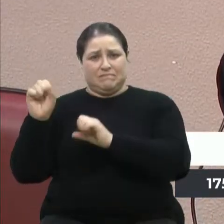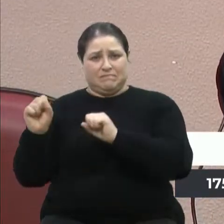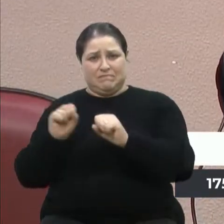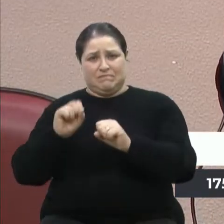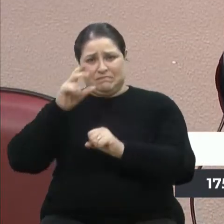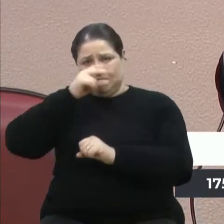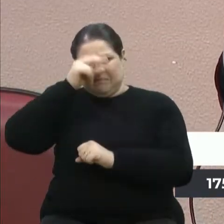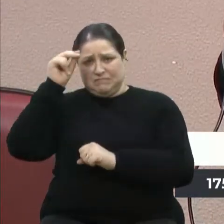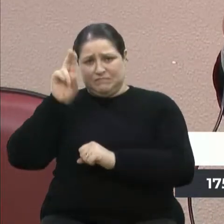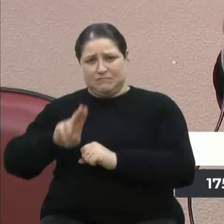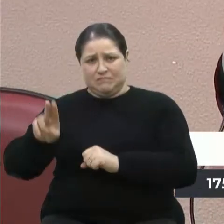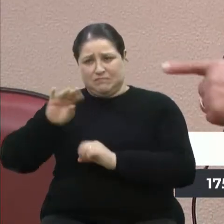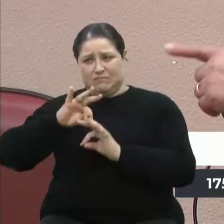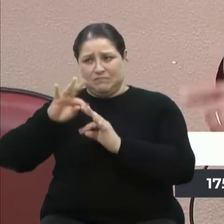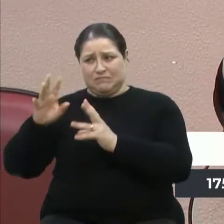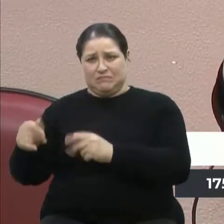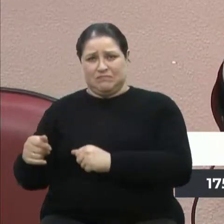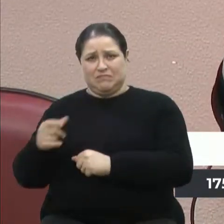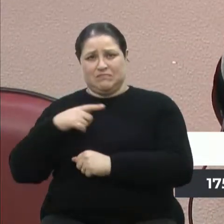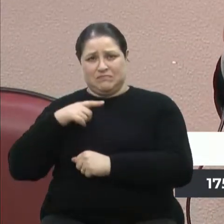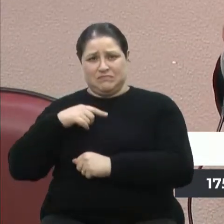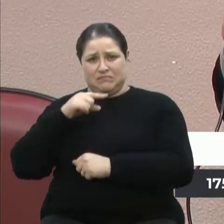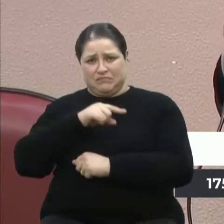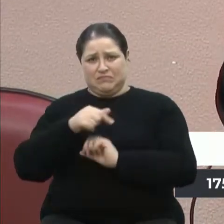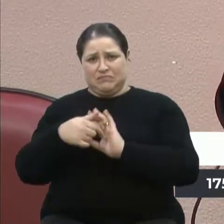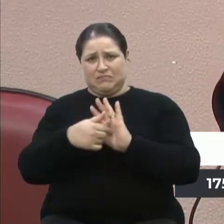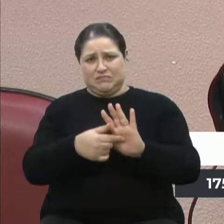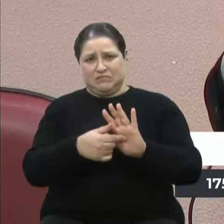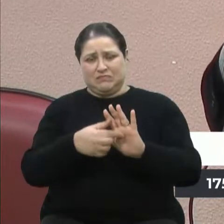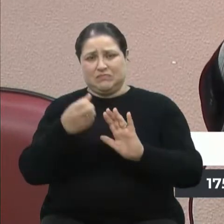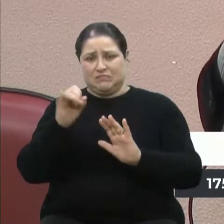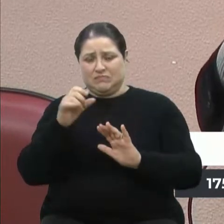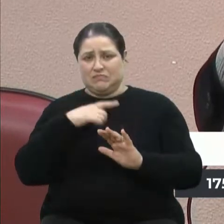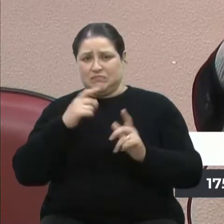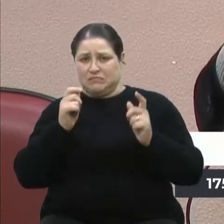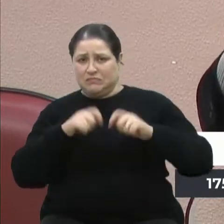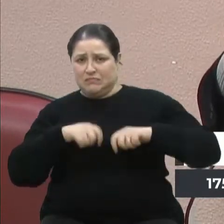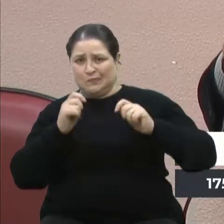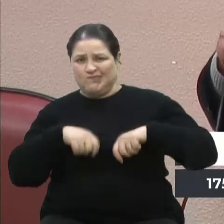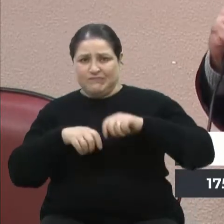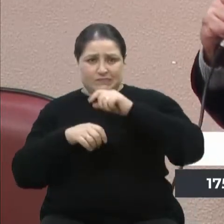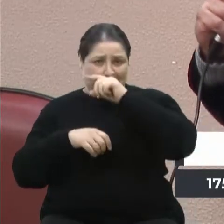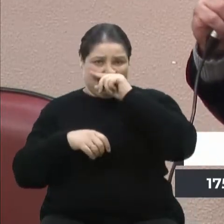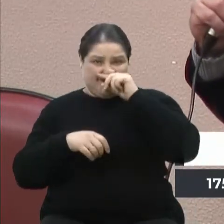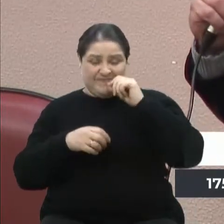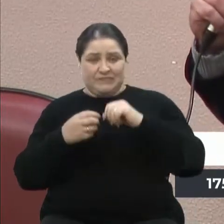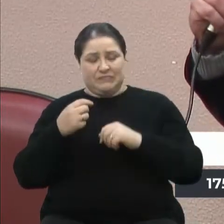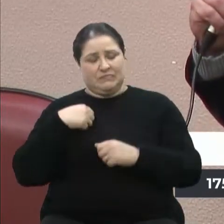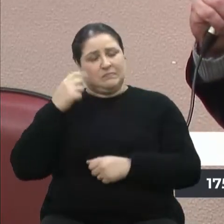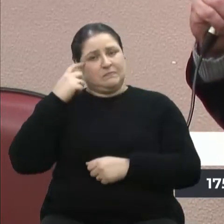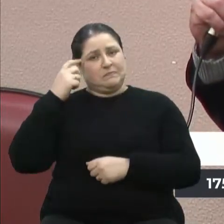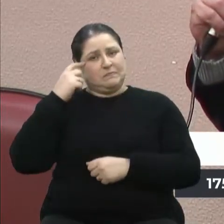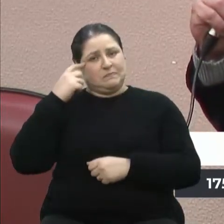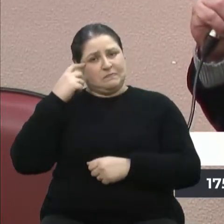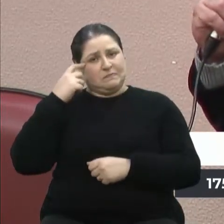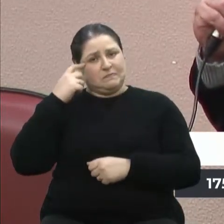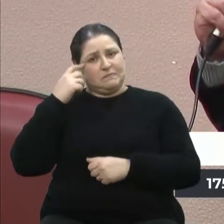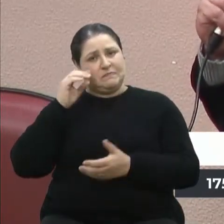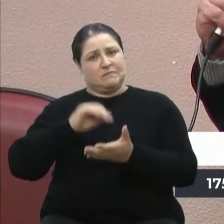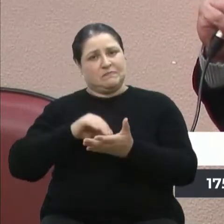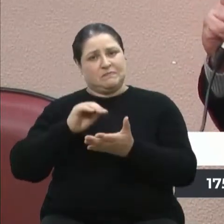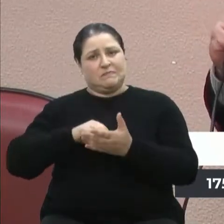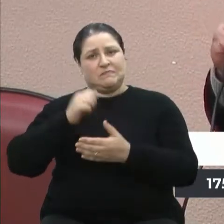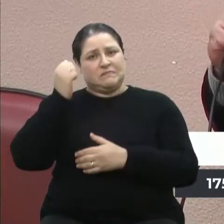usar tudo isso. Além de tudo o que o senhor mostrou ali, se houver uma possibilidade, eu estava pensando até na falta de